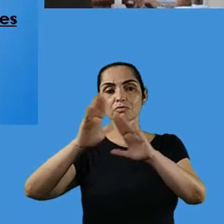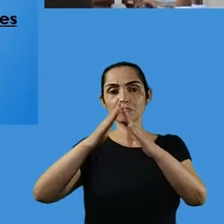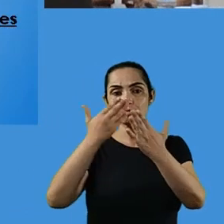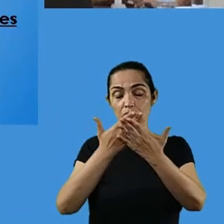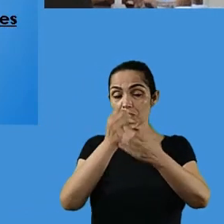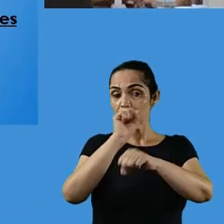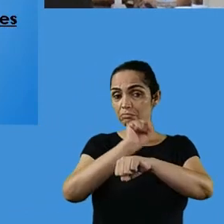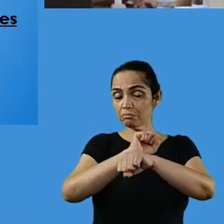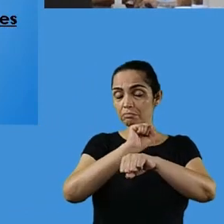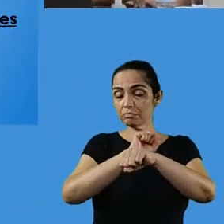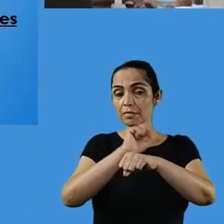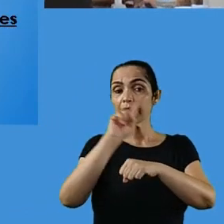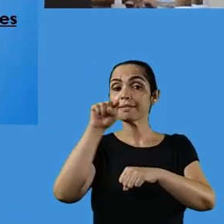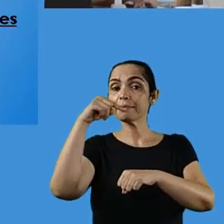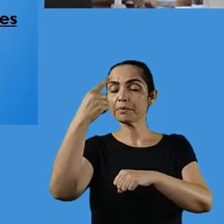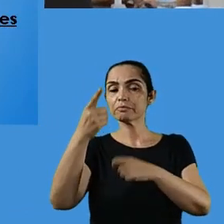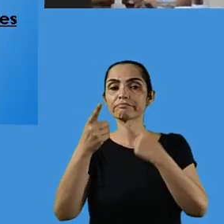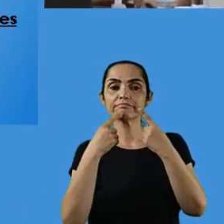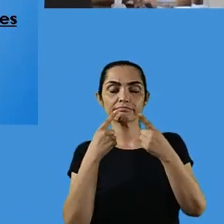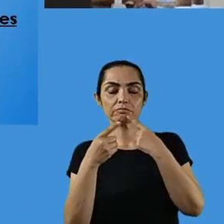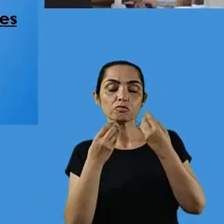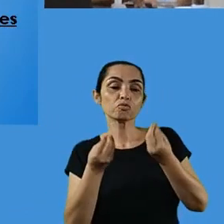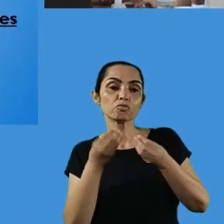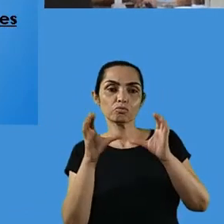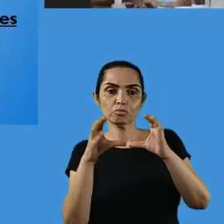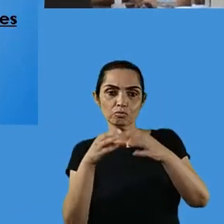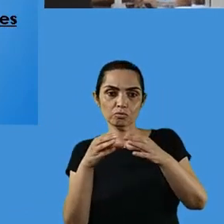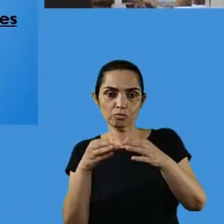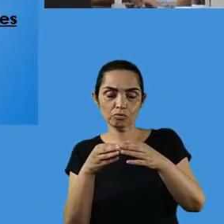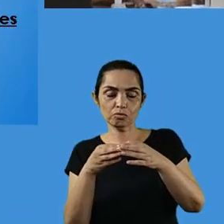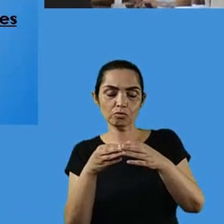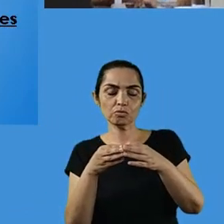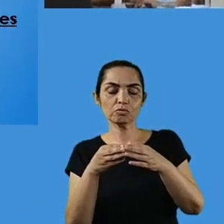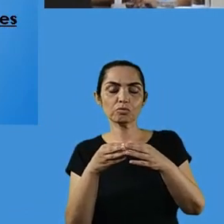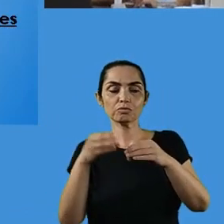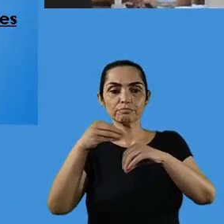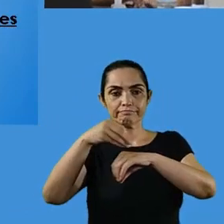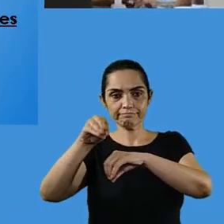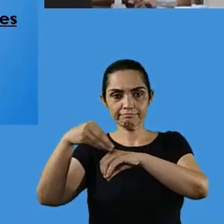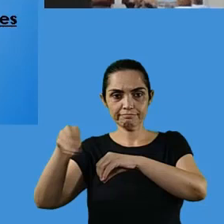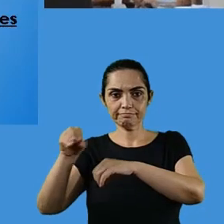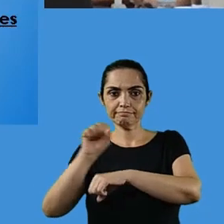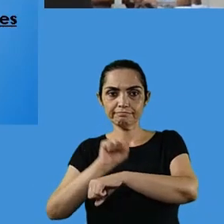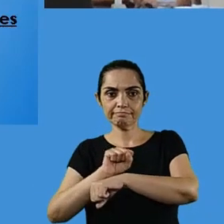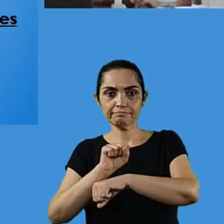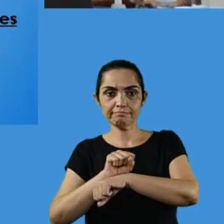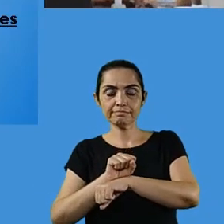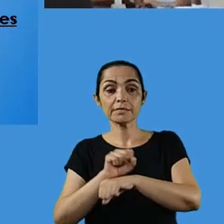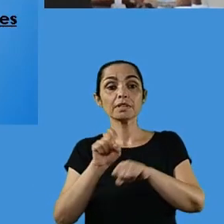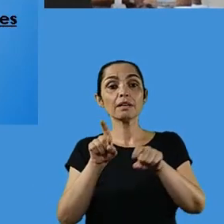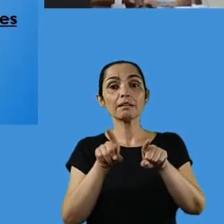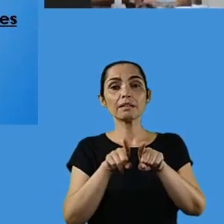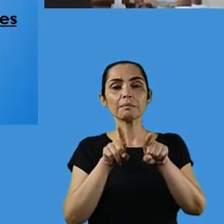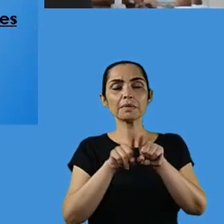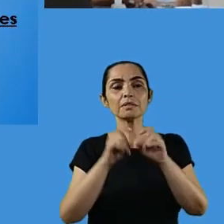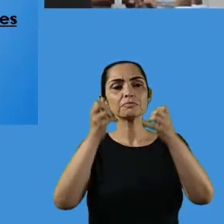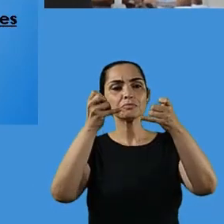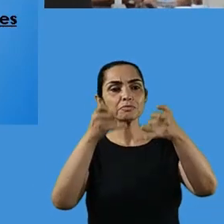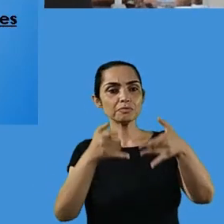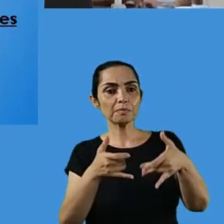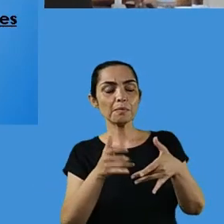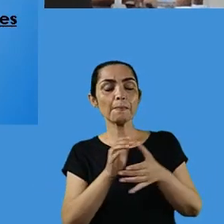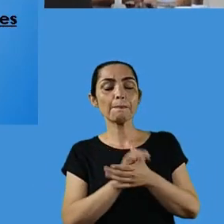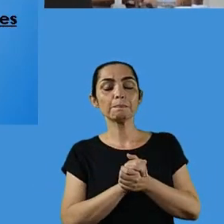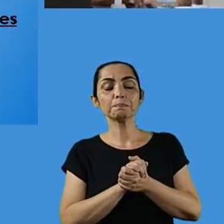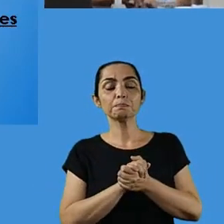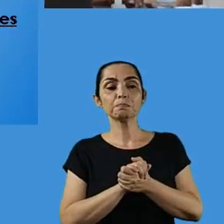como que a gente pensa esse planejamento que é materializado lá no plano de aula. Toda vez que eu, professor, ou eu,